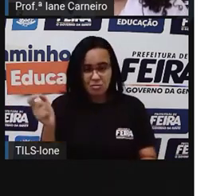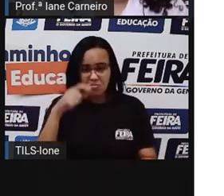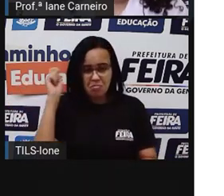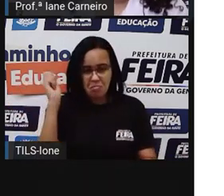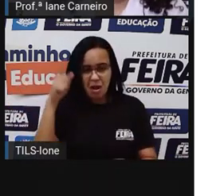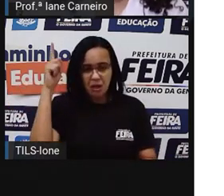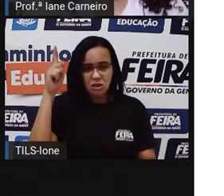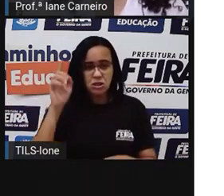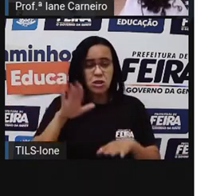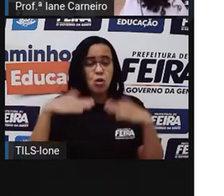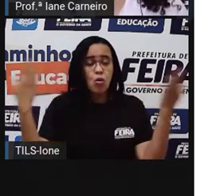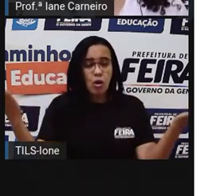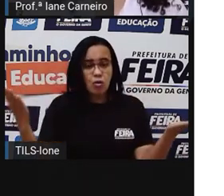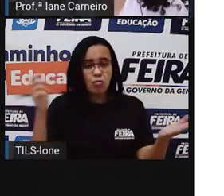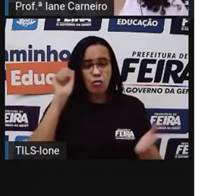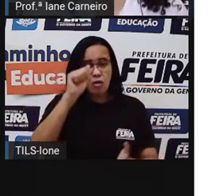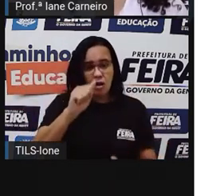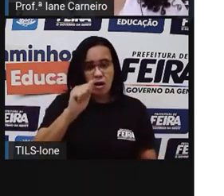mula.